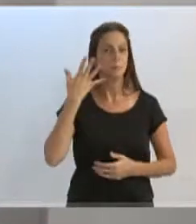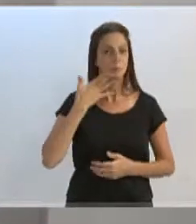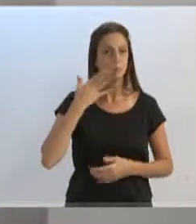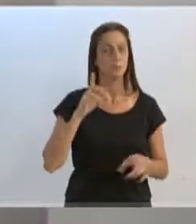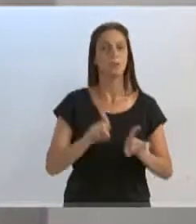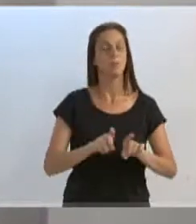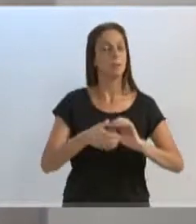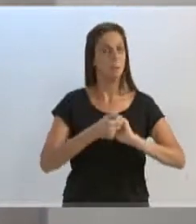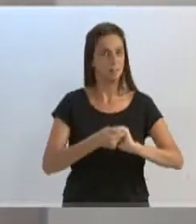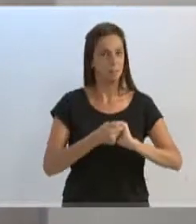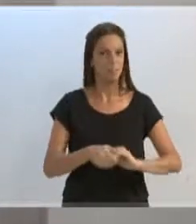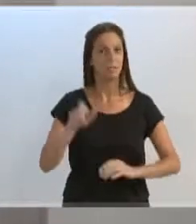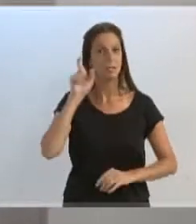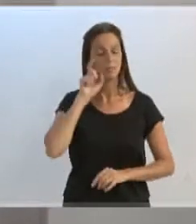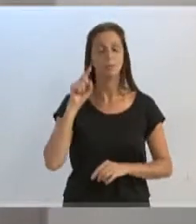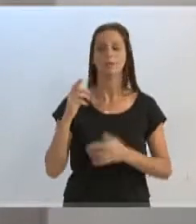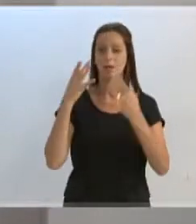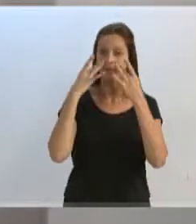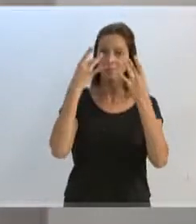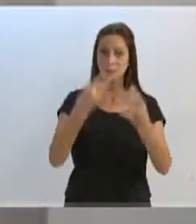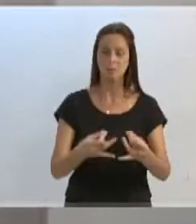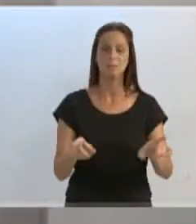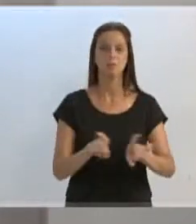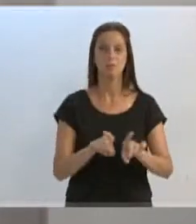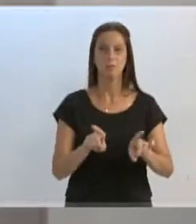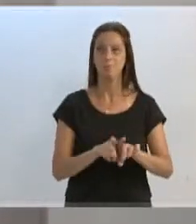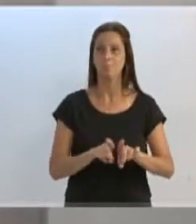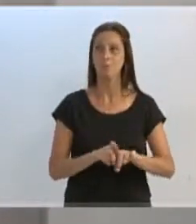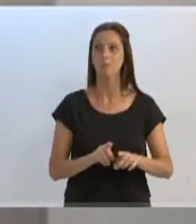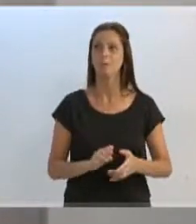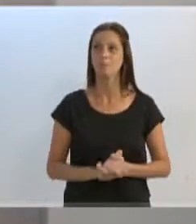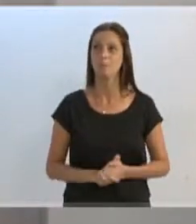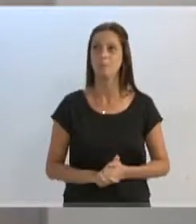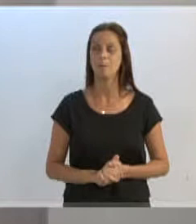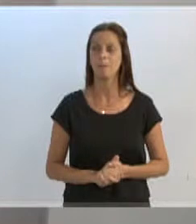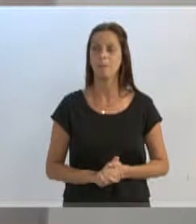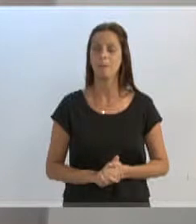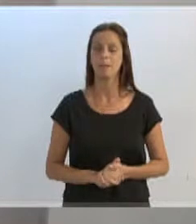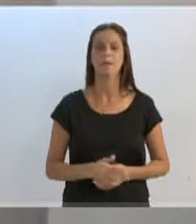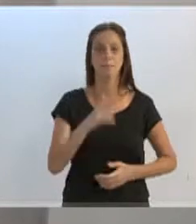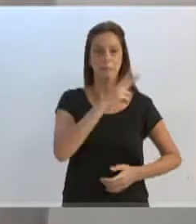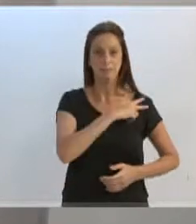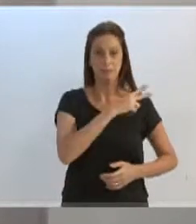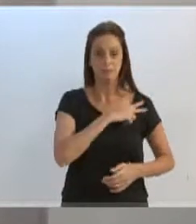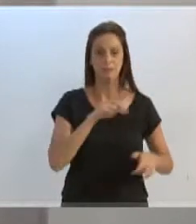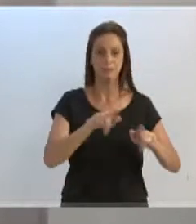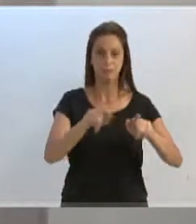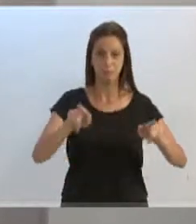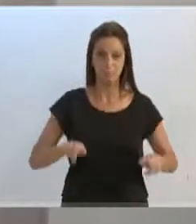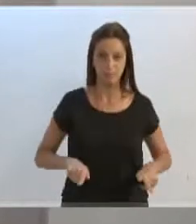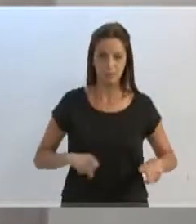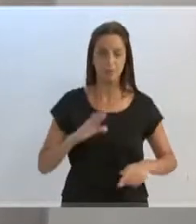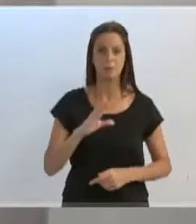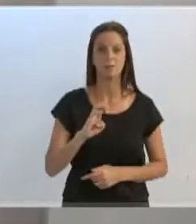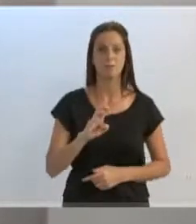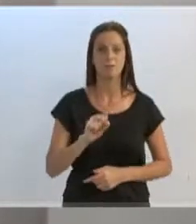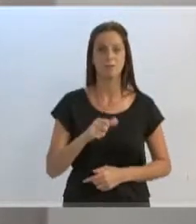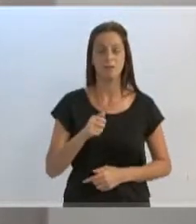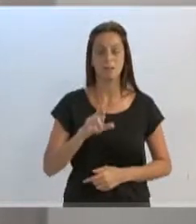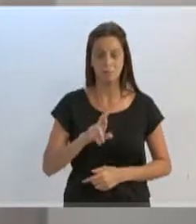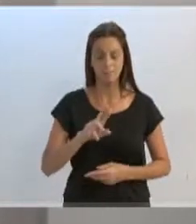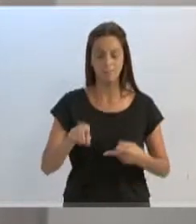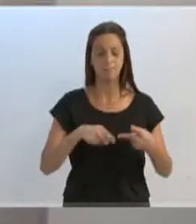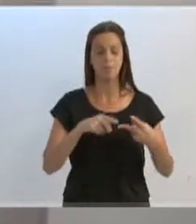parabenizar e agradecer toda a atenção dispensada pelo chefe de gabinete, o amigo César Botelho, e também